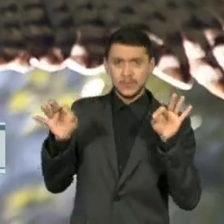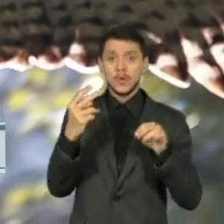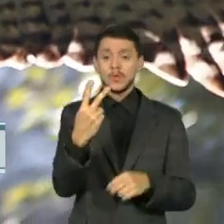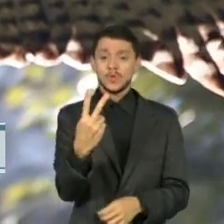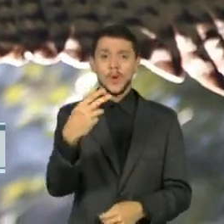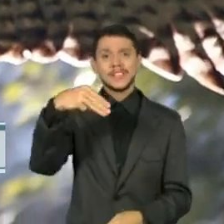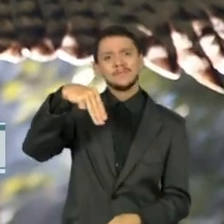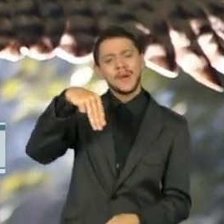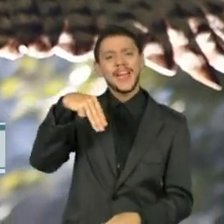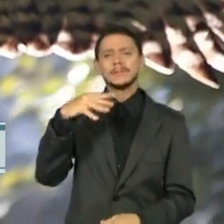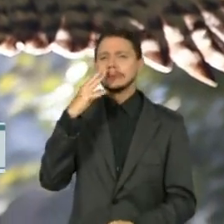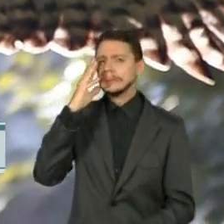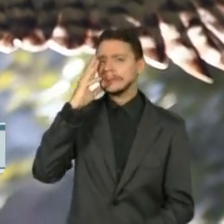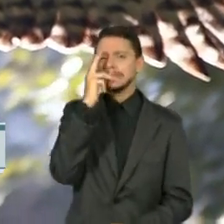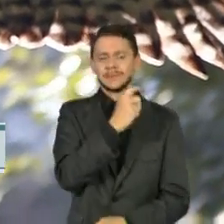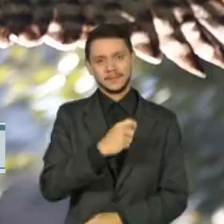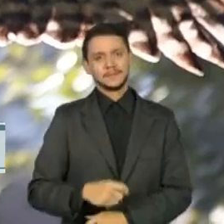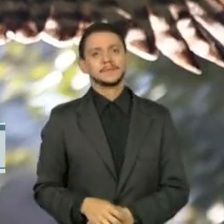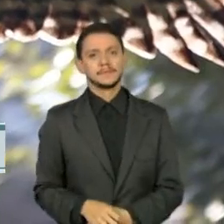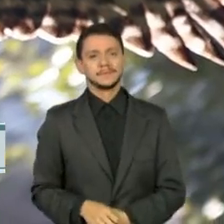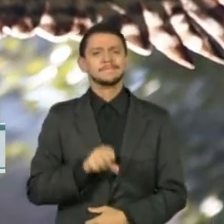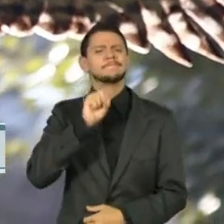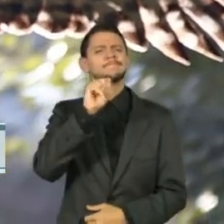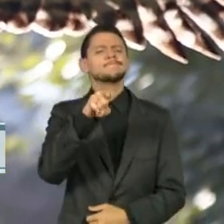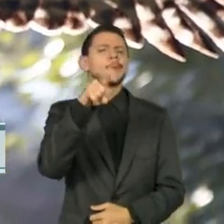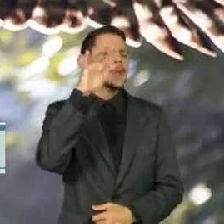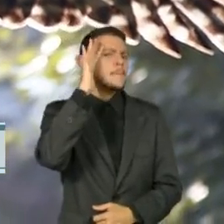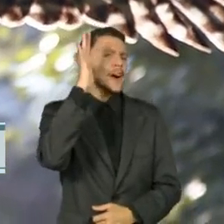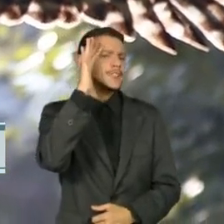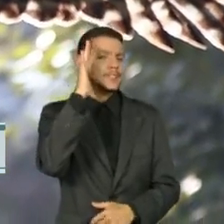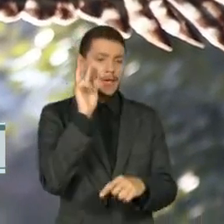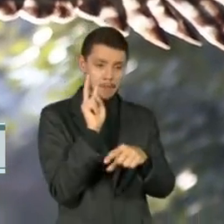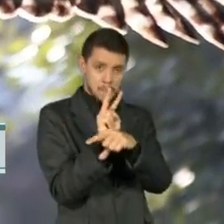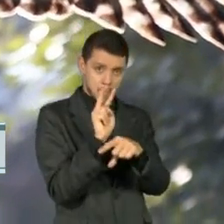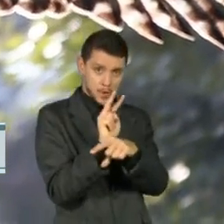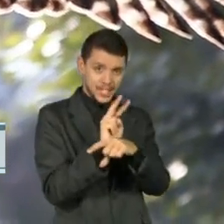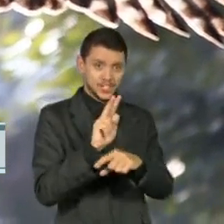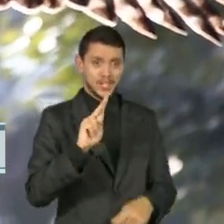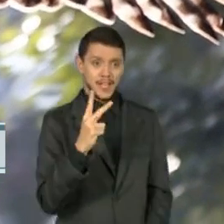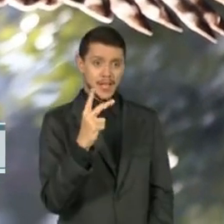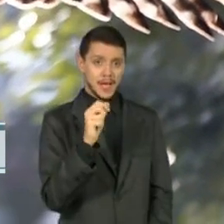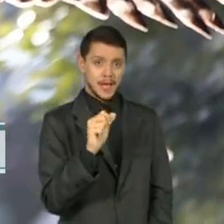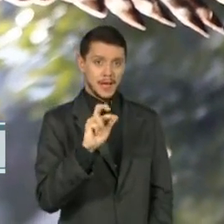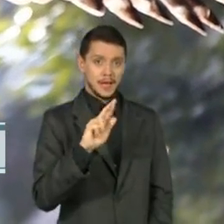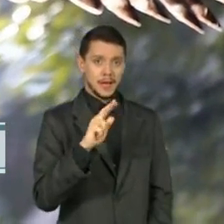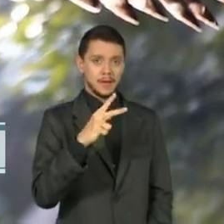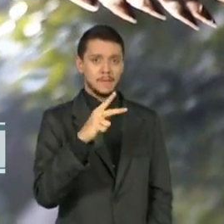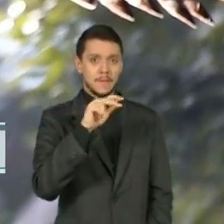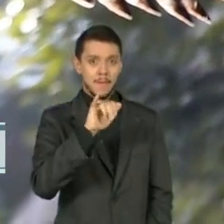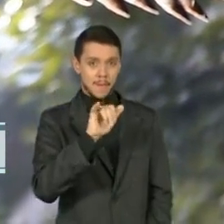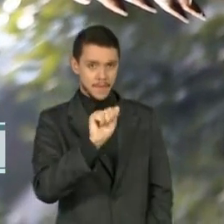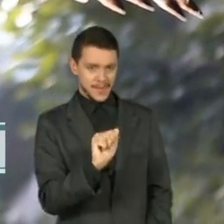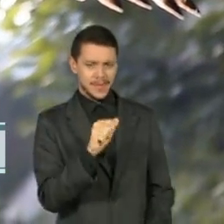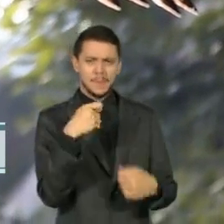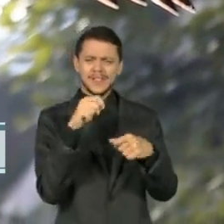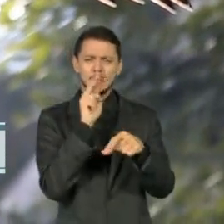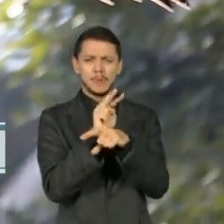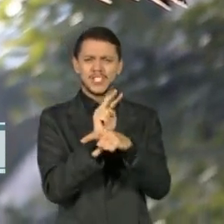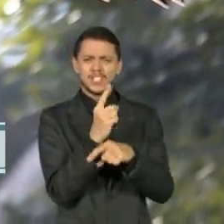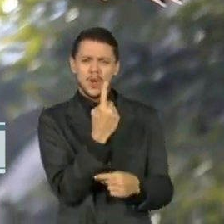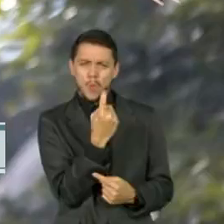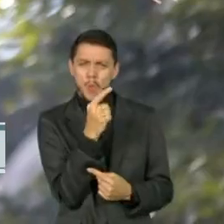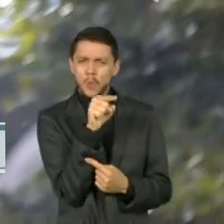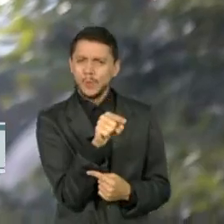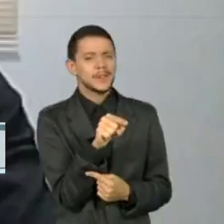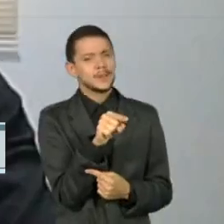Se você for pensar que para proteger a arpia, você precisa proteger não só ela, mas